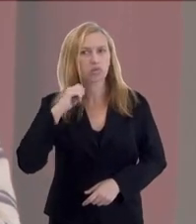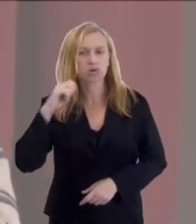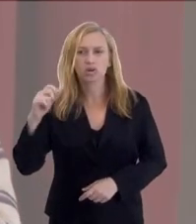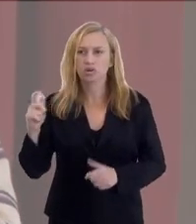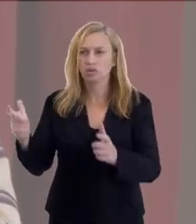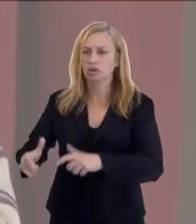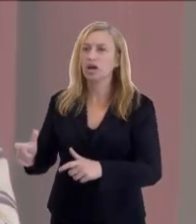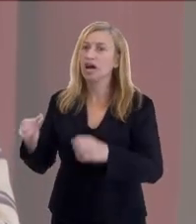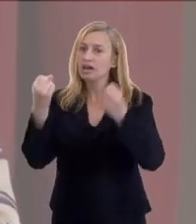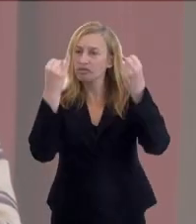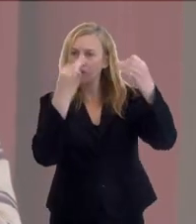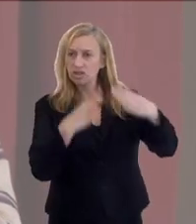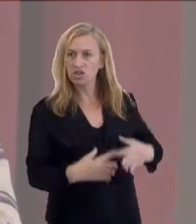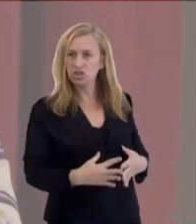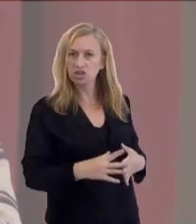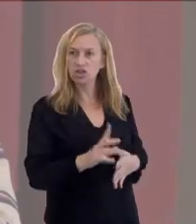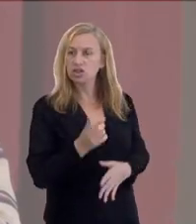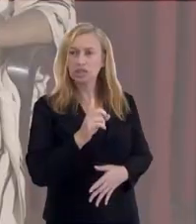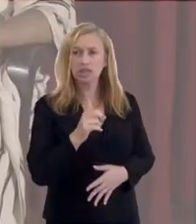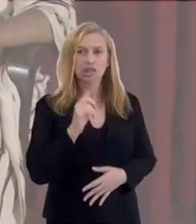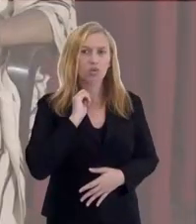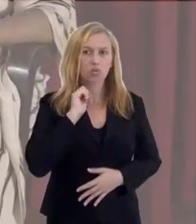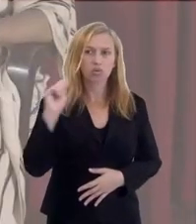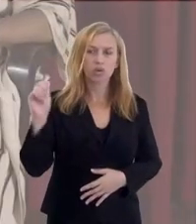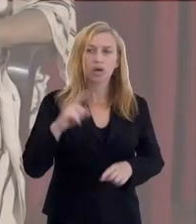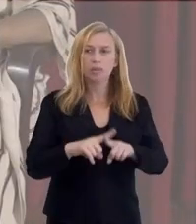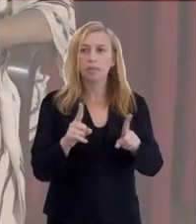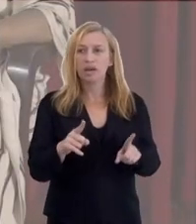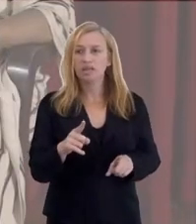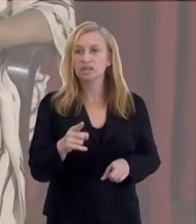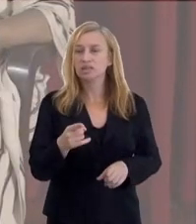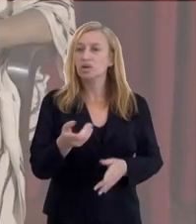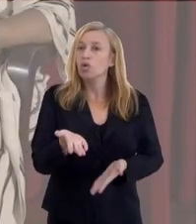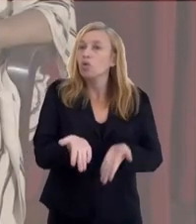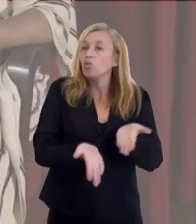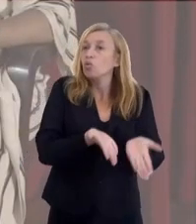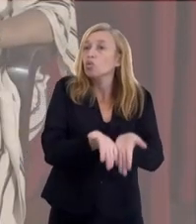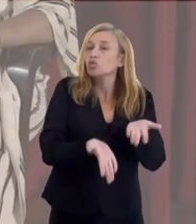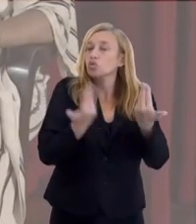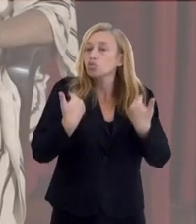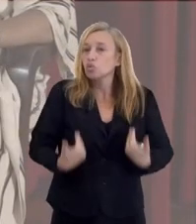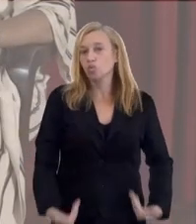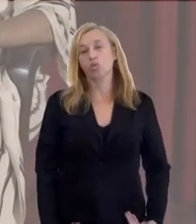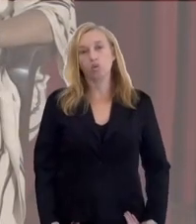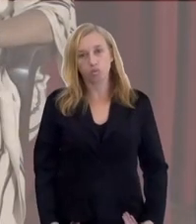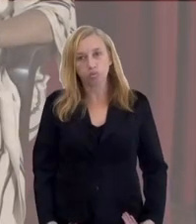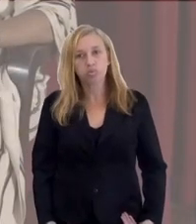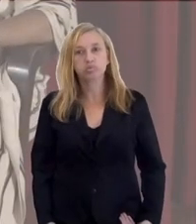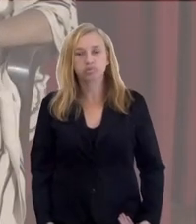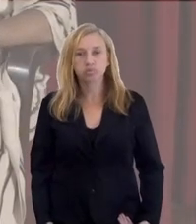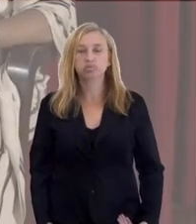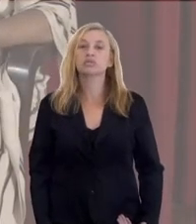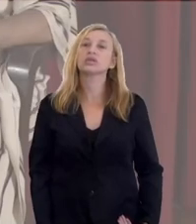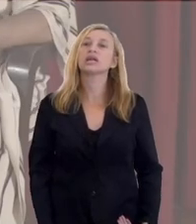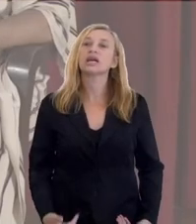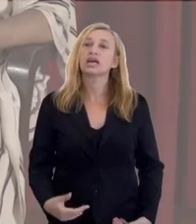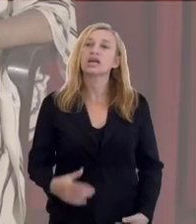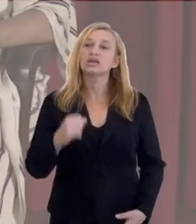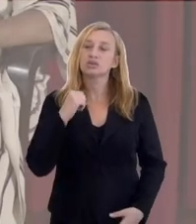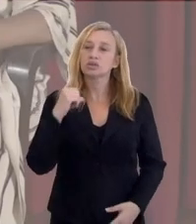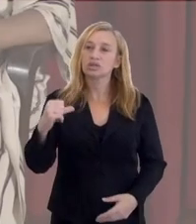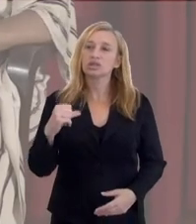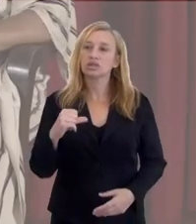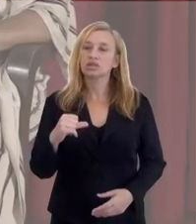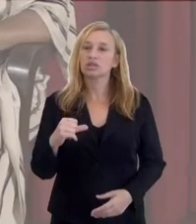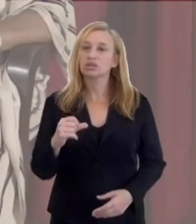explicação. Ele não cometeu suicídio, mas ele também não cuidou do corpo. Isso, é o que a gente chama de suicídio indireto. Então, eu era uma